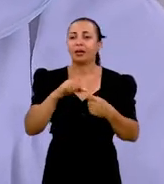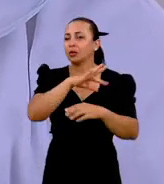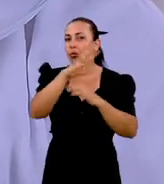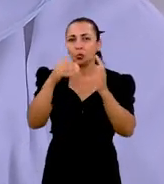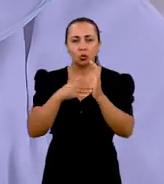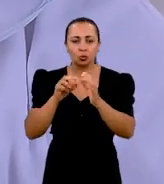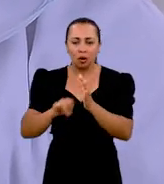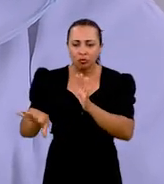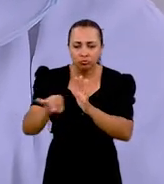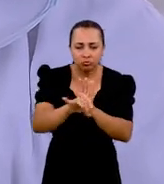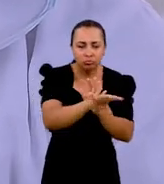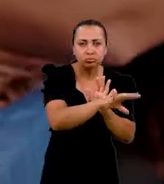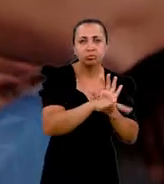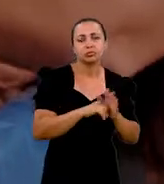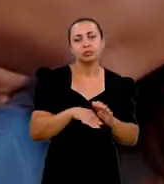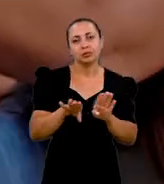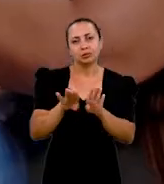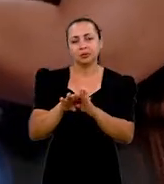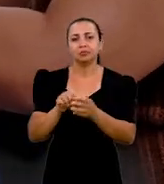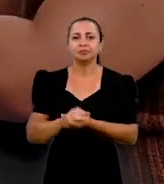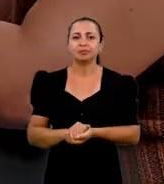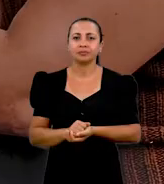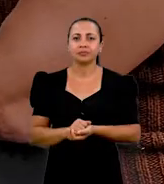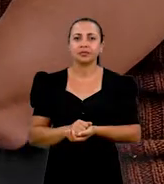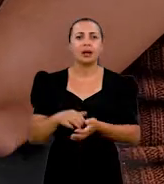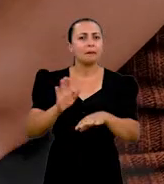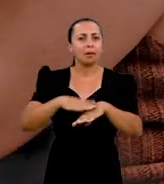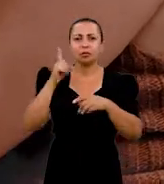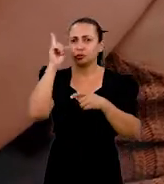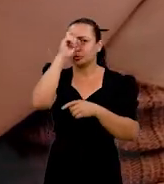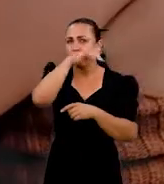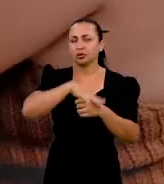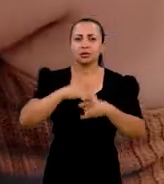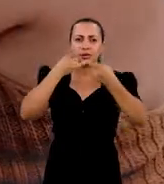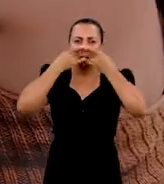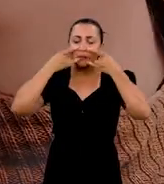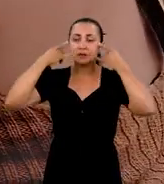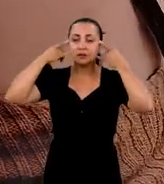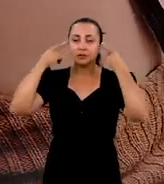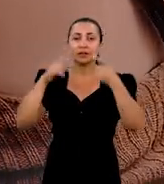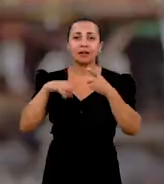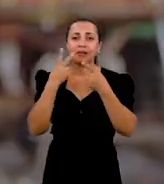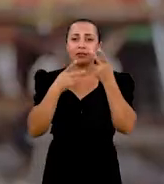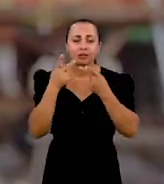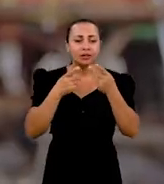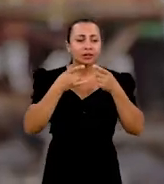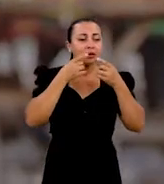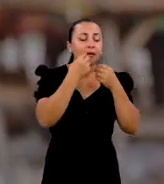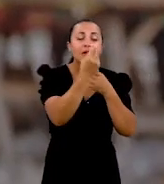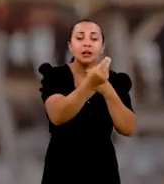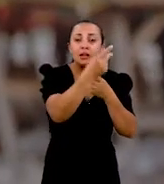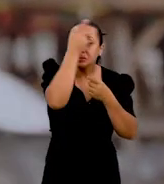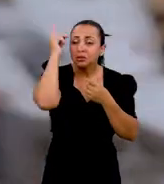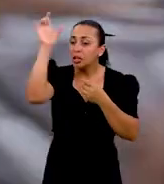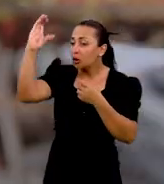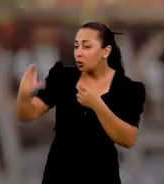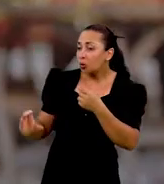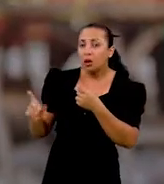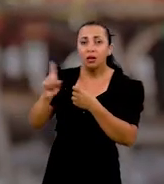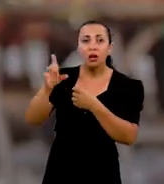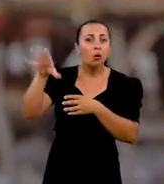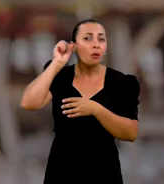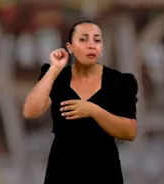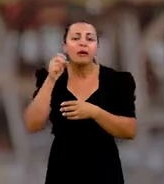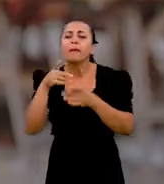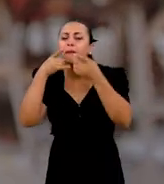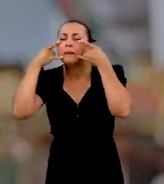ela contamina tudo que tiver ao redor. A minha pior dificuldade foi a máscara. Por conta de eu estar falando os preços e os clientes não estão escutando. Tem